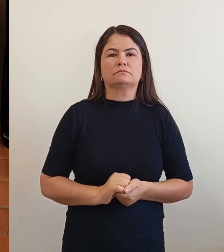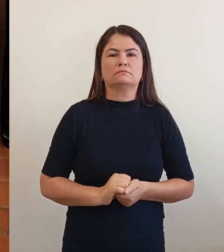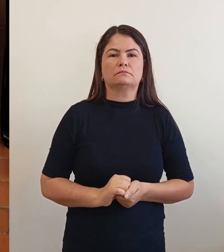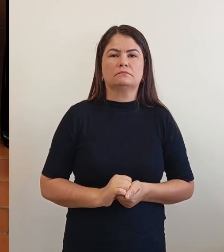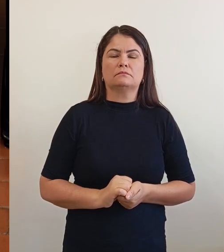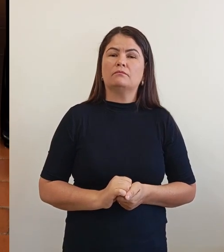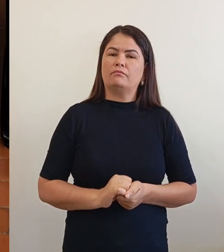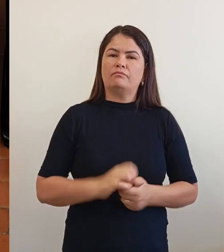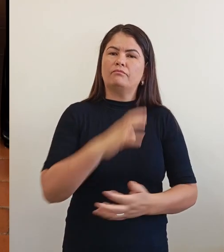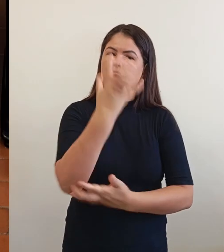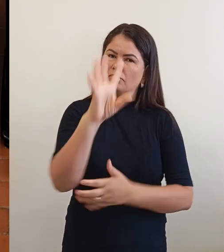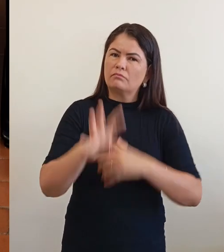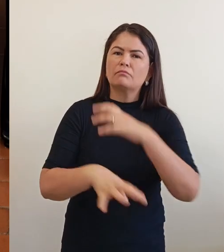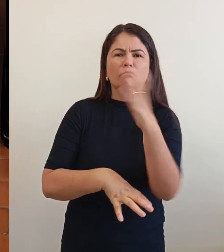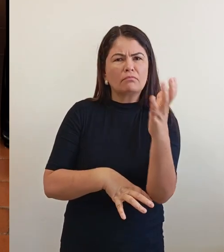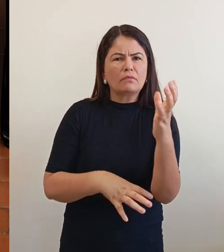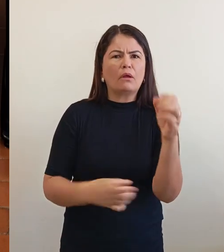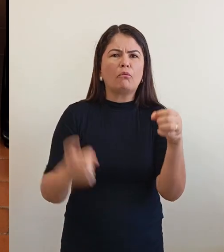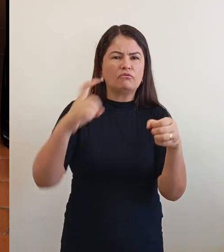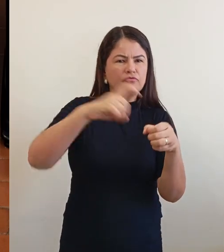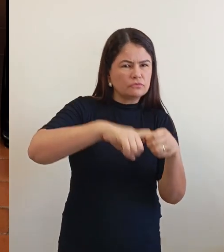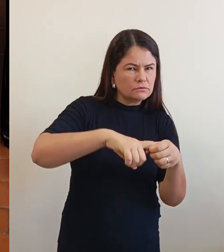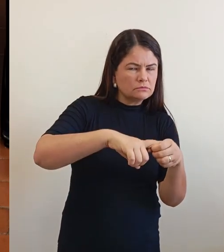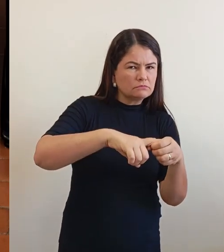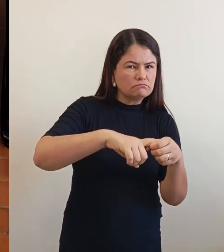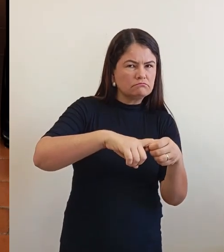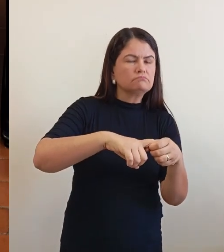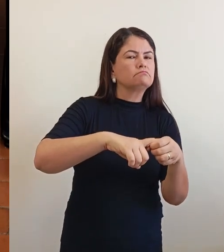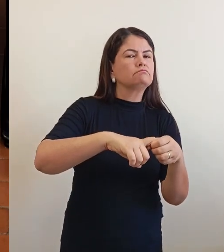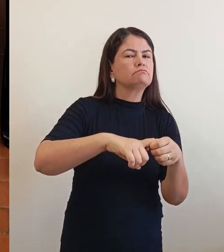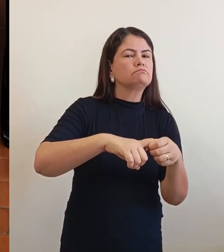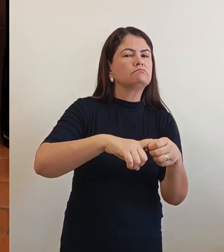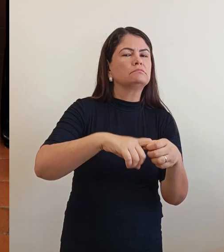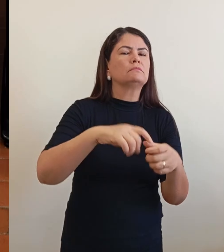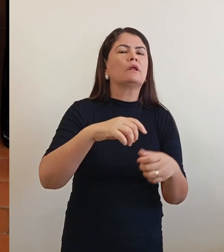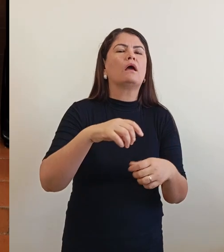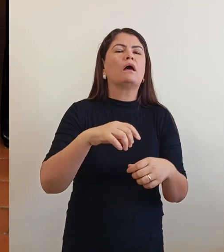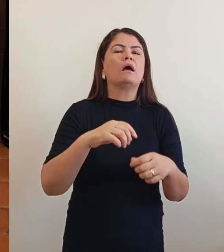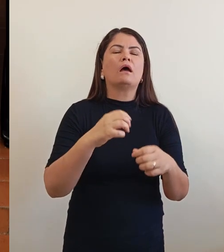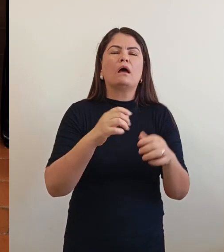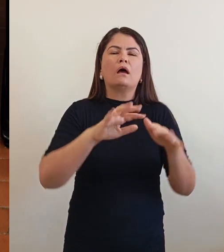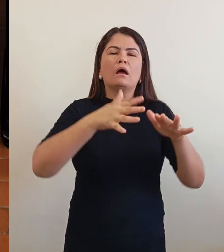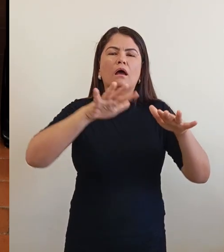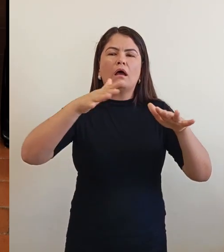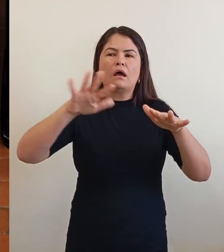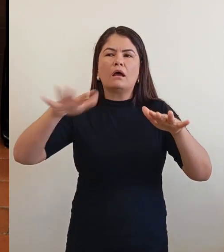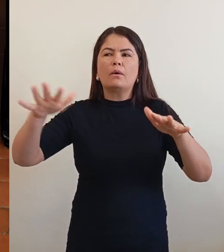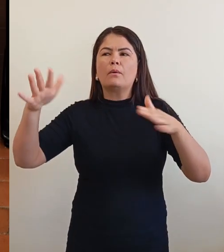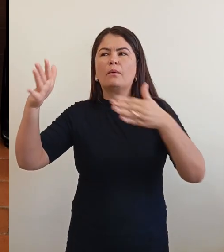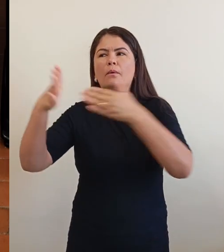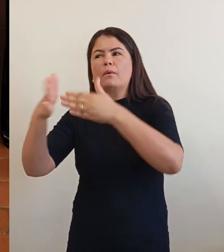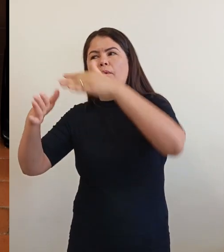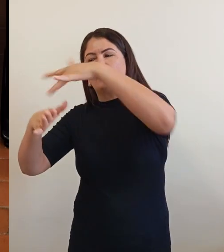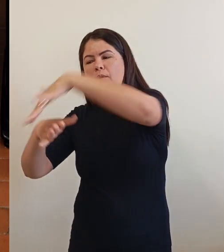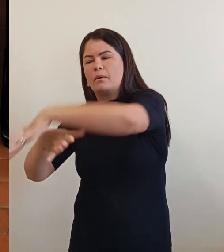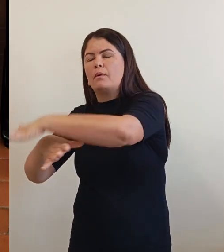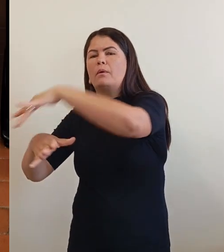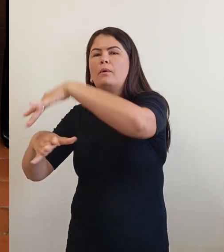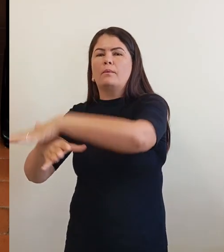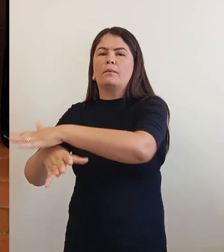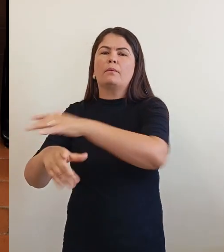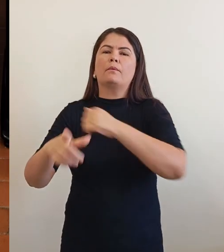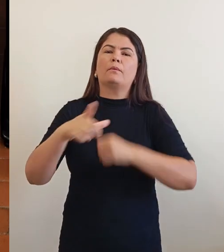O meio ambiente, eu quero voltar um pouquinho lá, eu quero falar das represas. Nós vamos ter também os